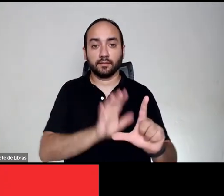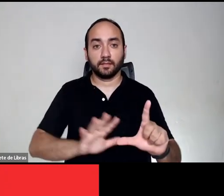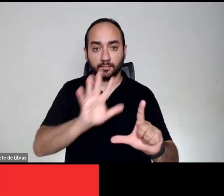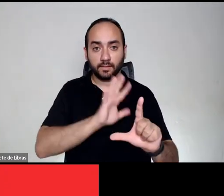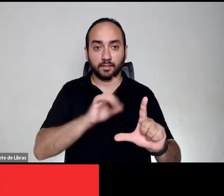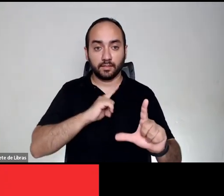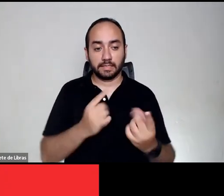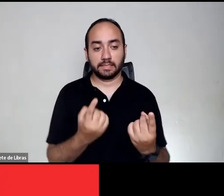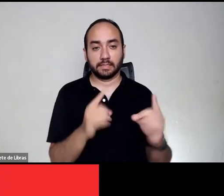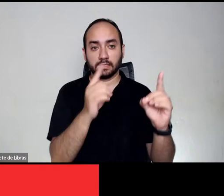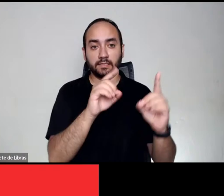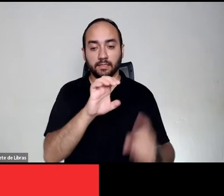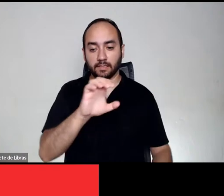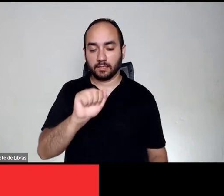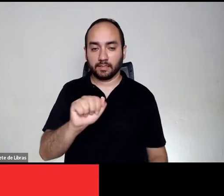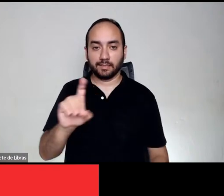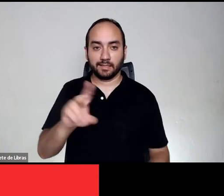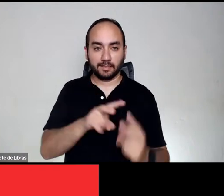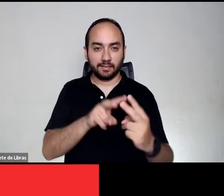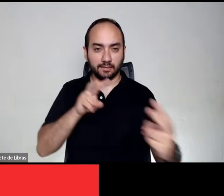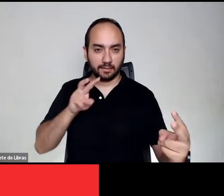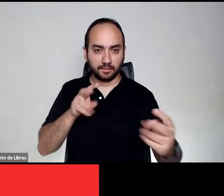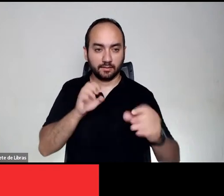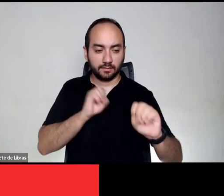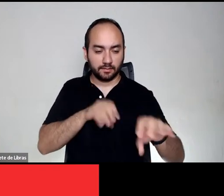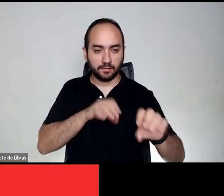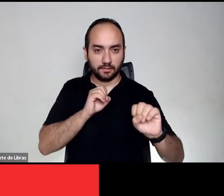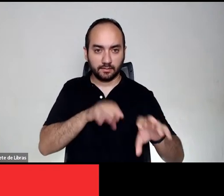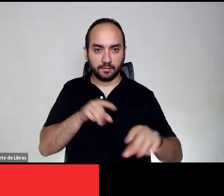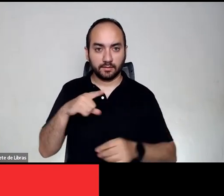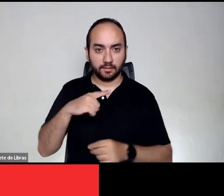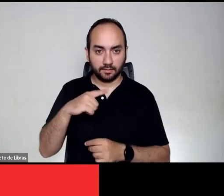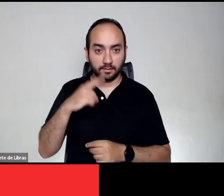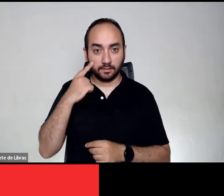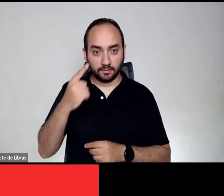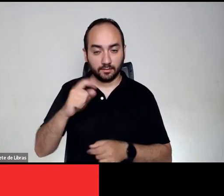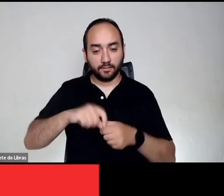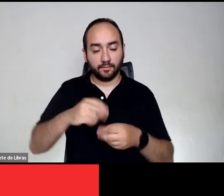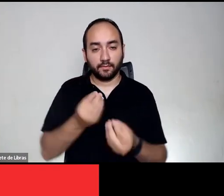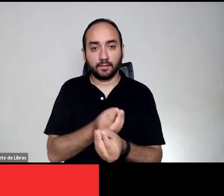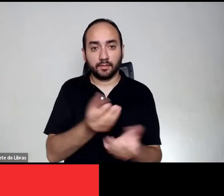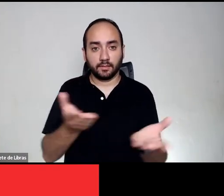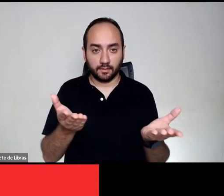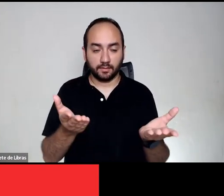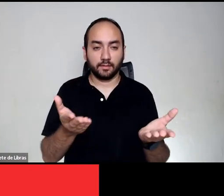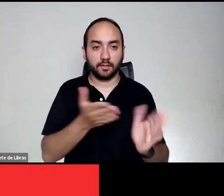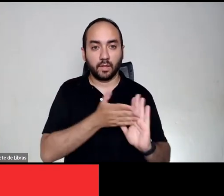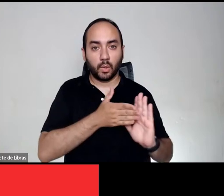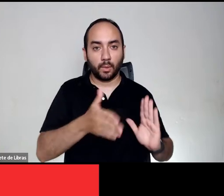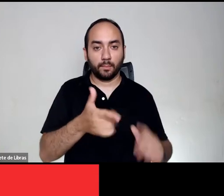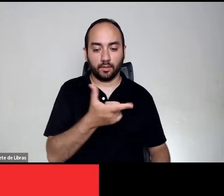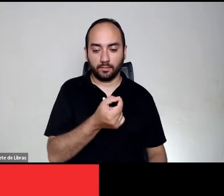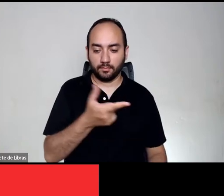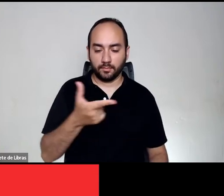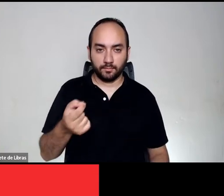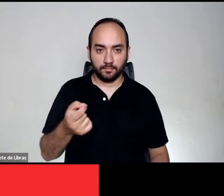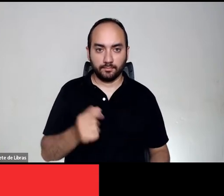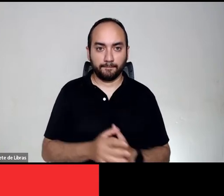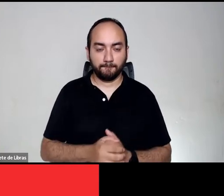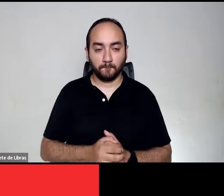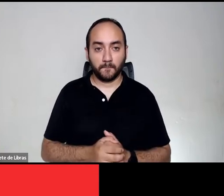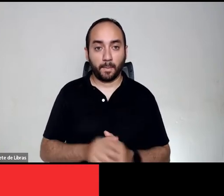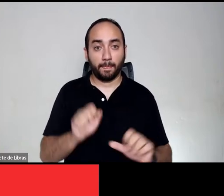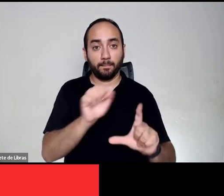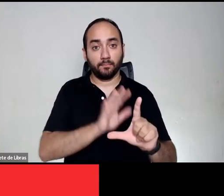Digital e o EAD, o Ensino à Distância do SESC Digital, foram lançados no início de 2020. A